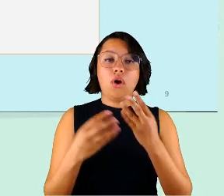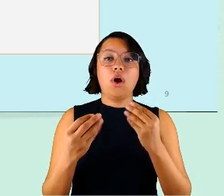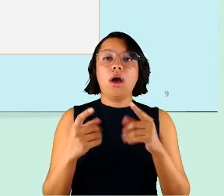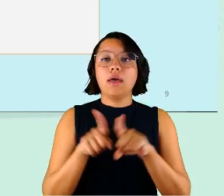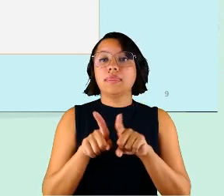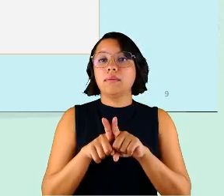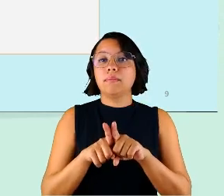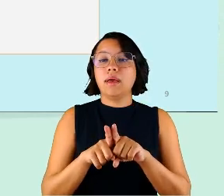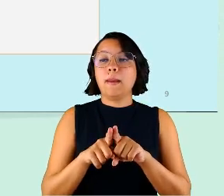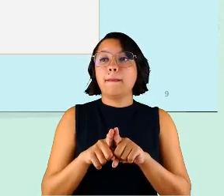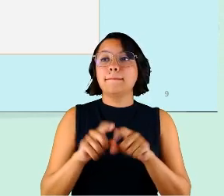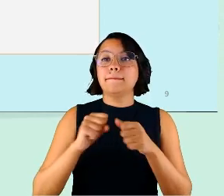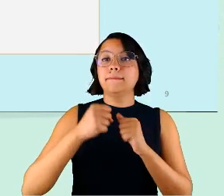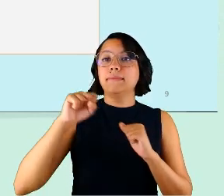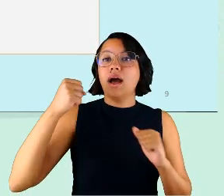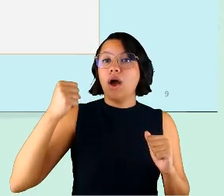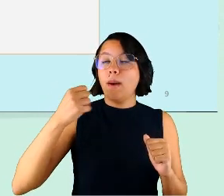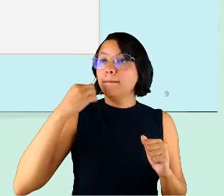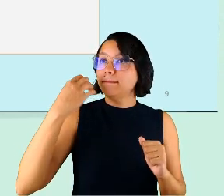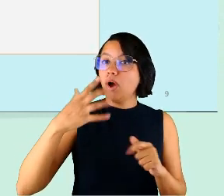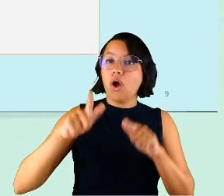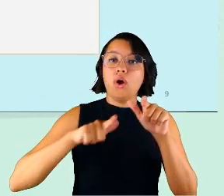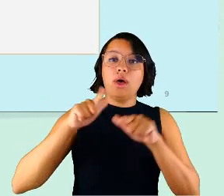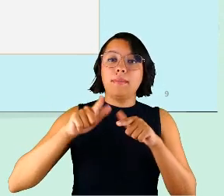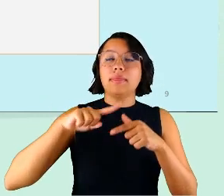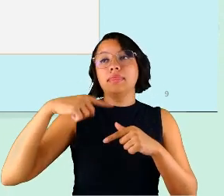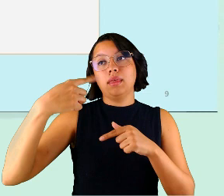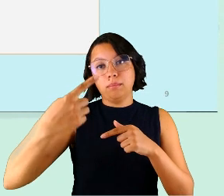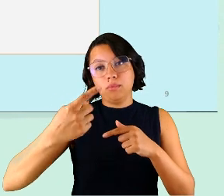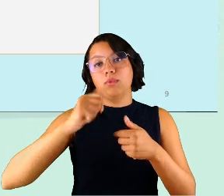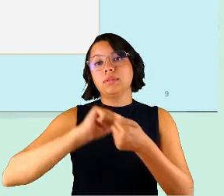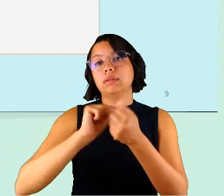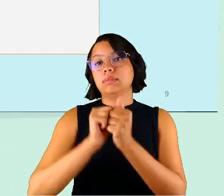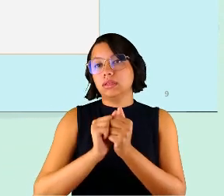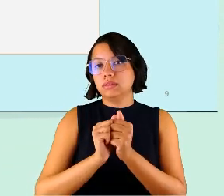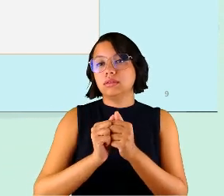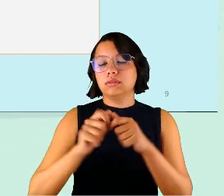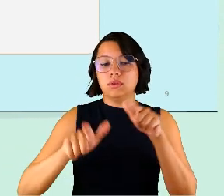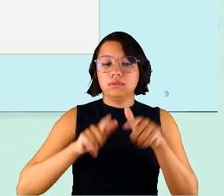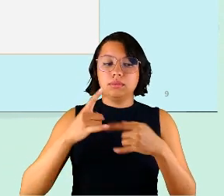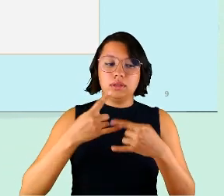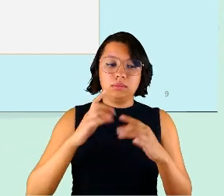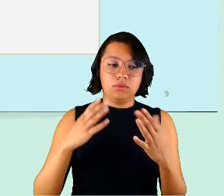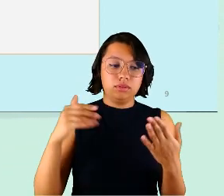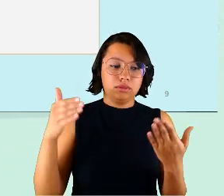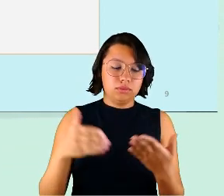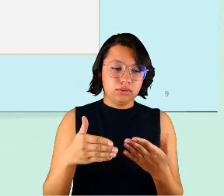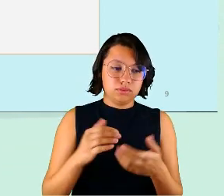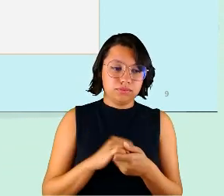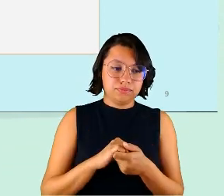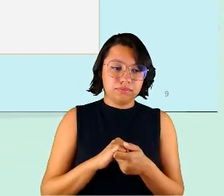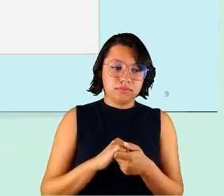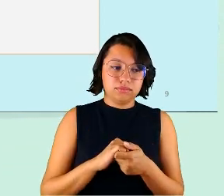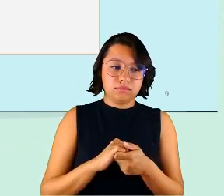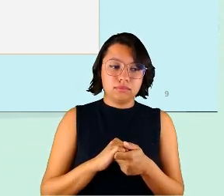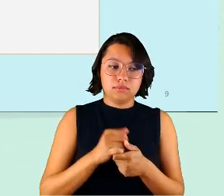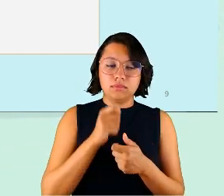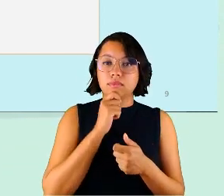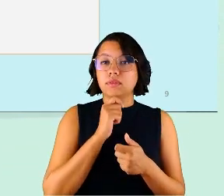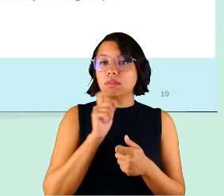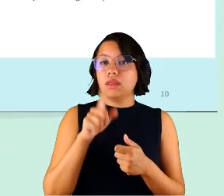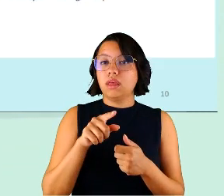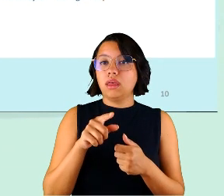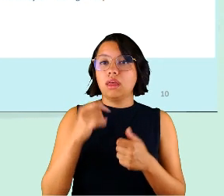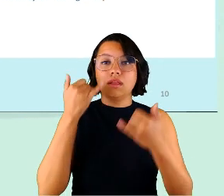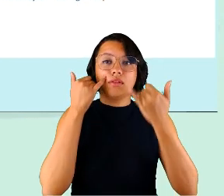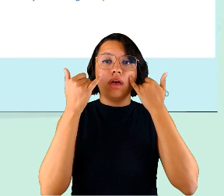maior eficiência no trabalho após adaptação no trabalho remoto tá então isso aqui eram ainda parte